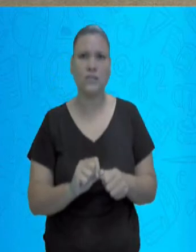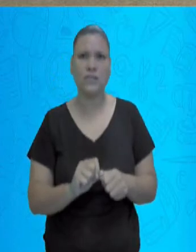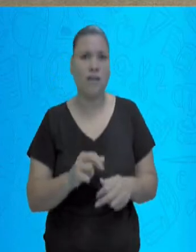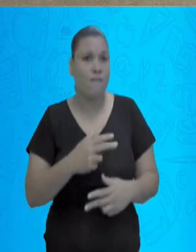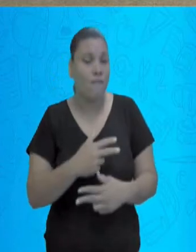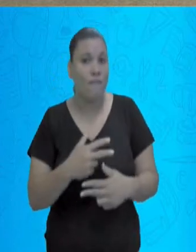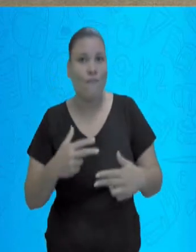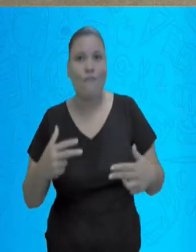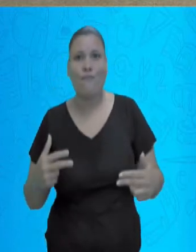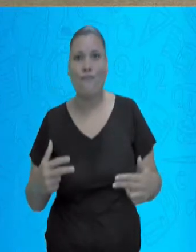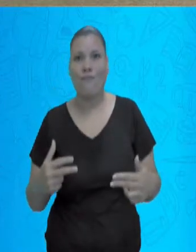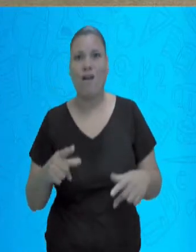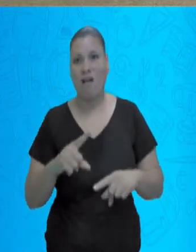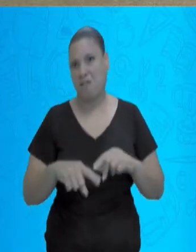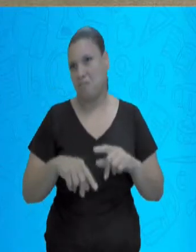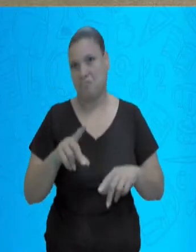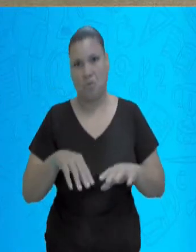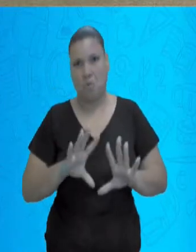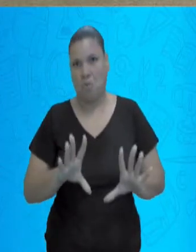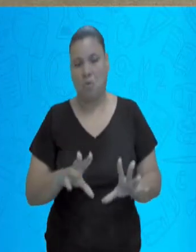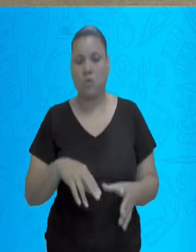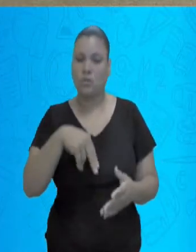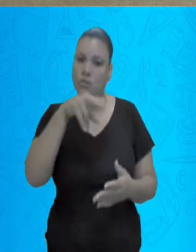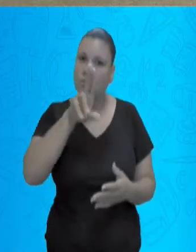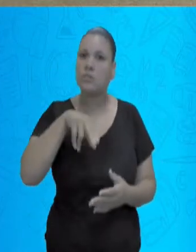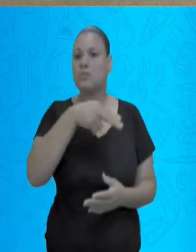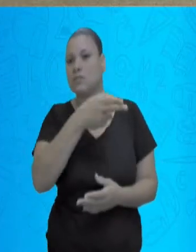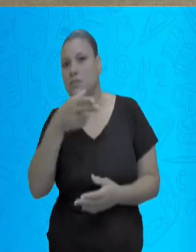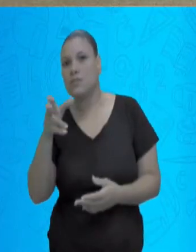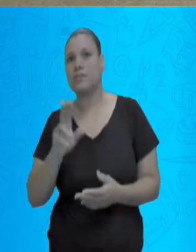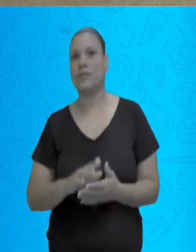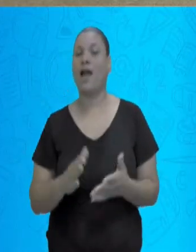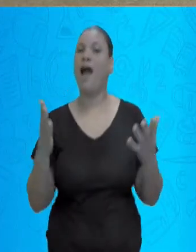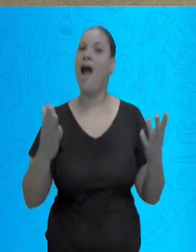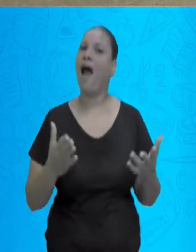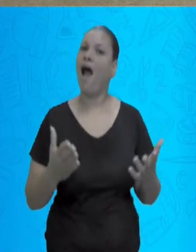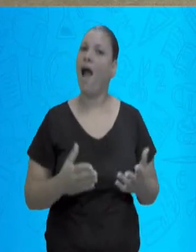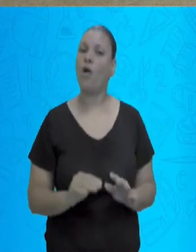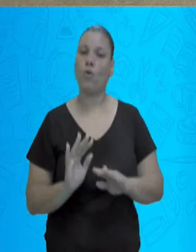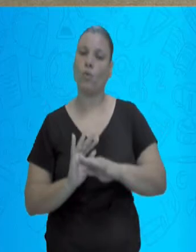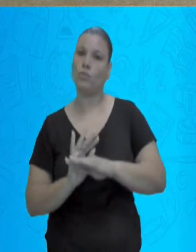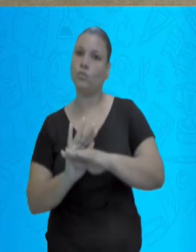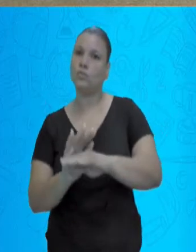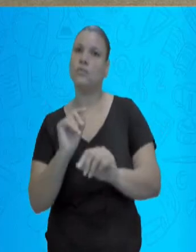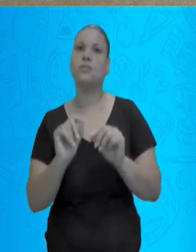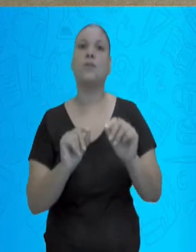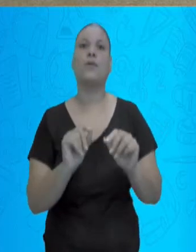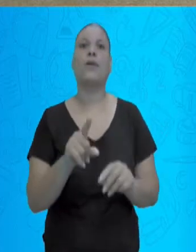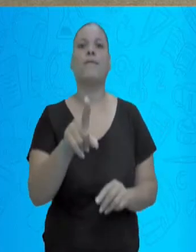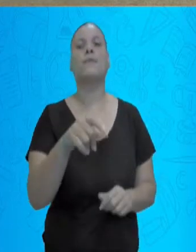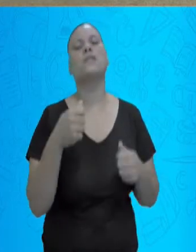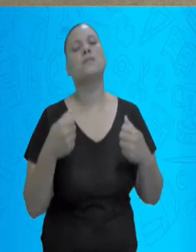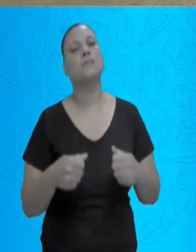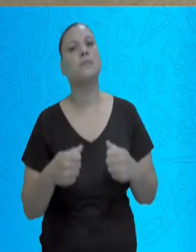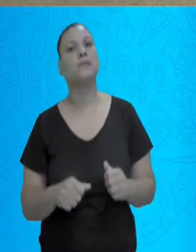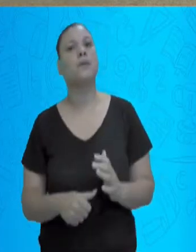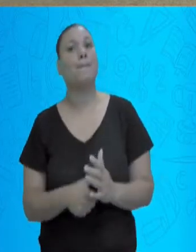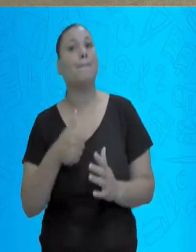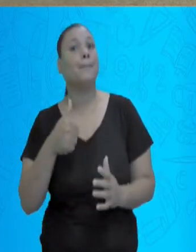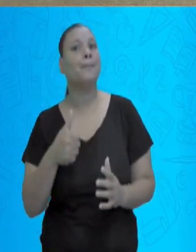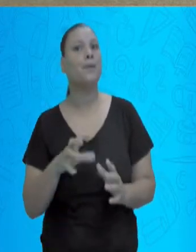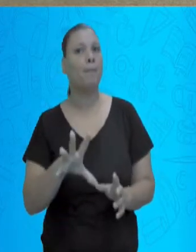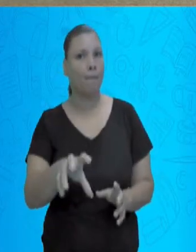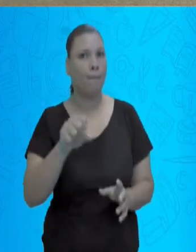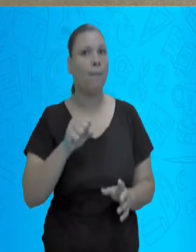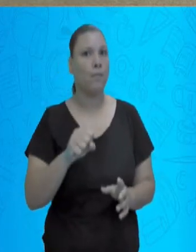Vamos aprender já, já. E é agora. O você vai precisar? Eu vou explicar primeiro, para depois a gente